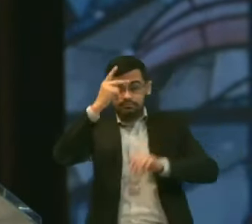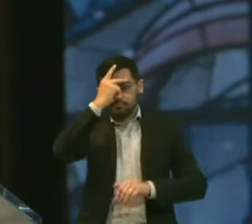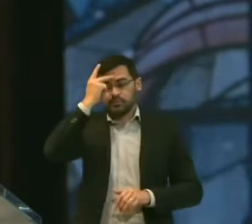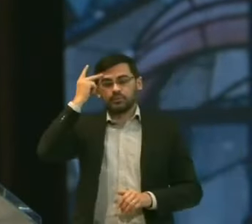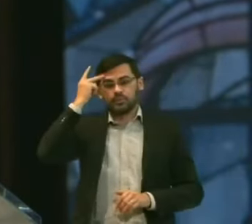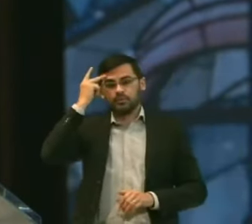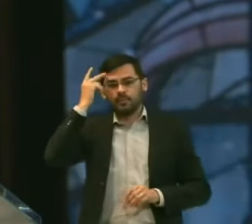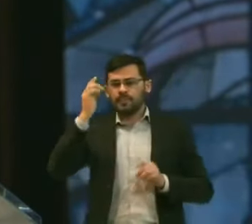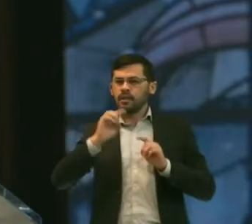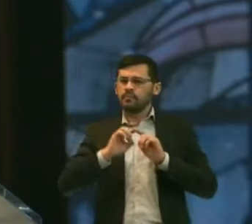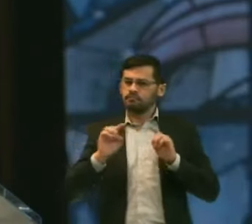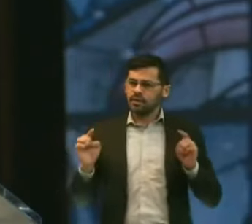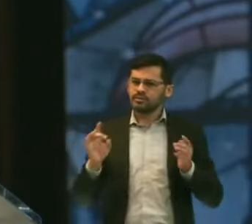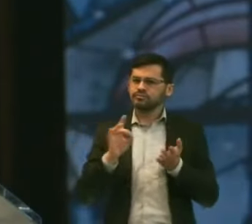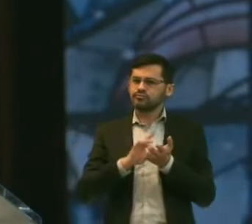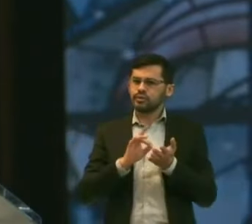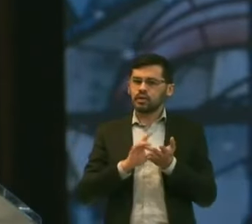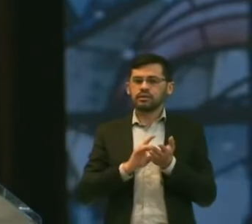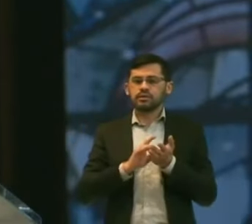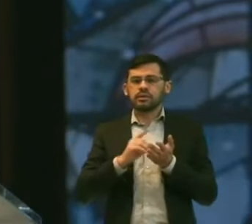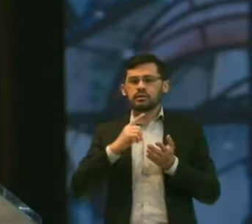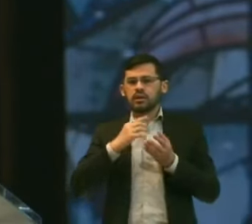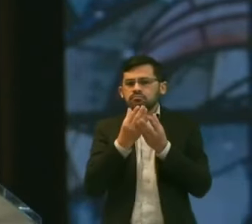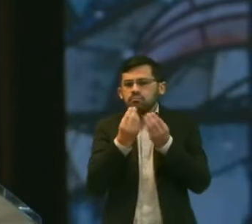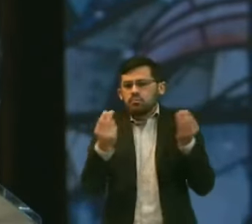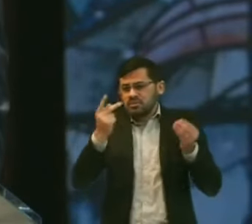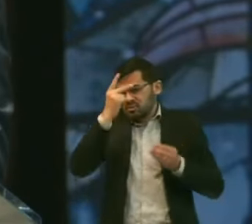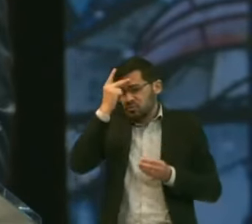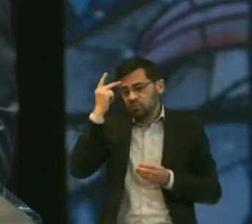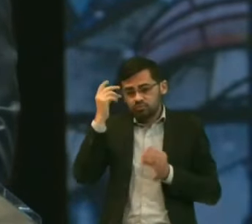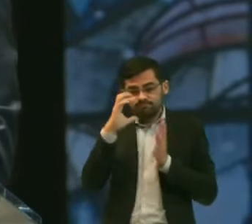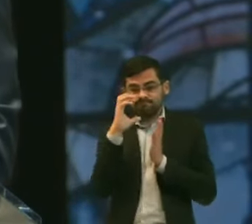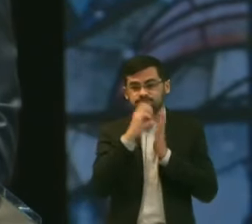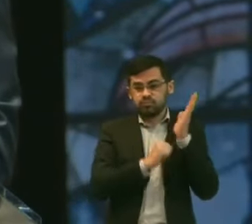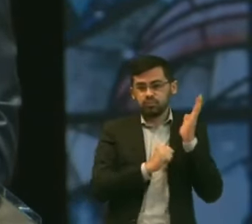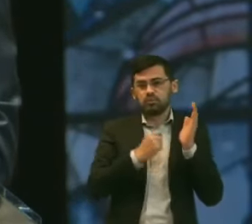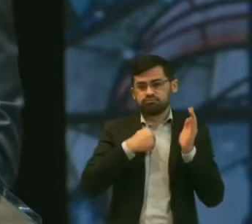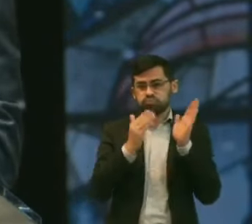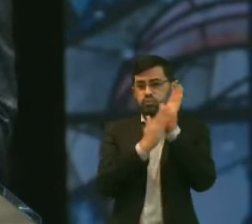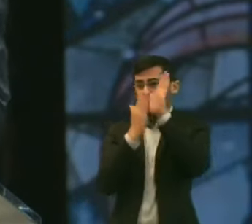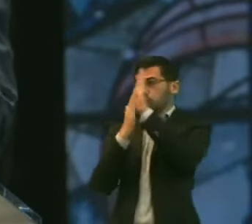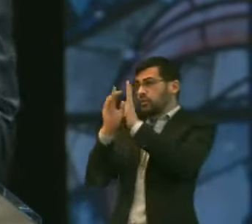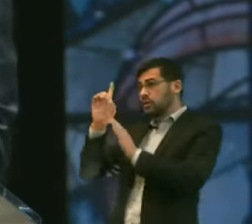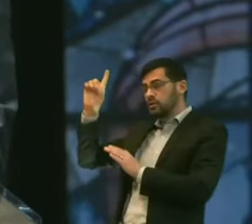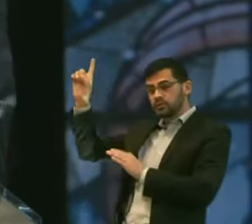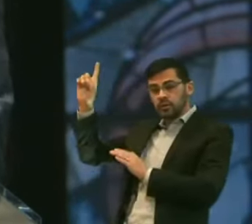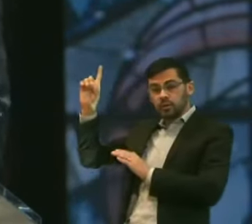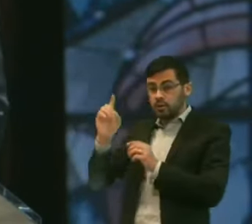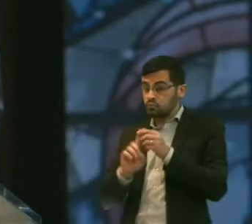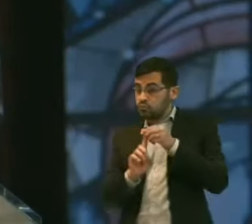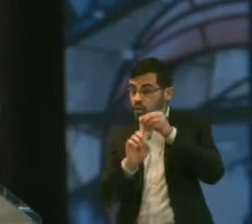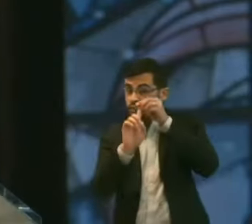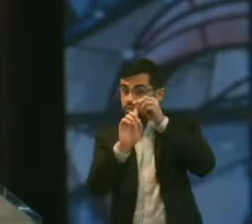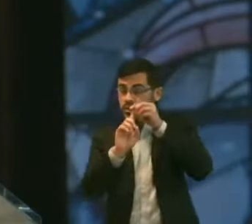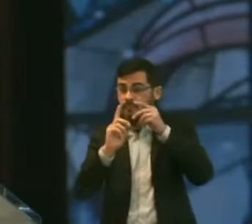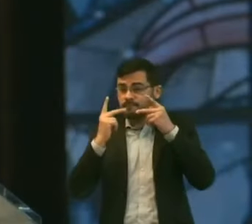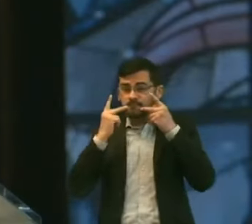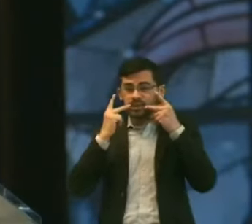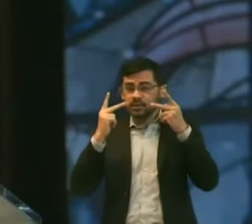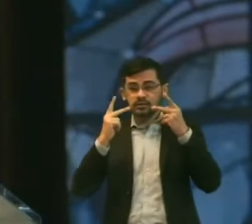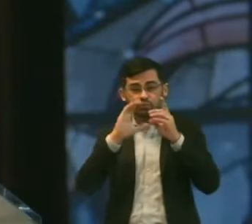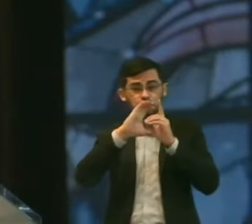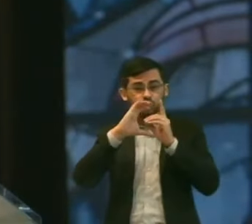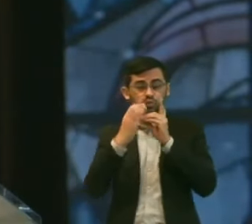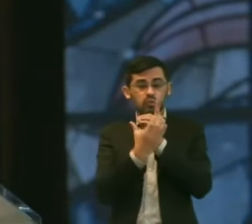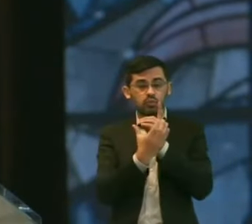E houve um resultado surpreendente Eu tenho que louvar a Deus por isso Porque foi uma mensagem, num culto